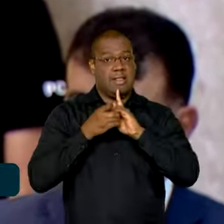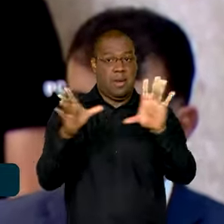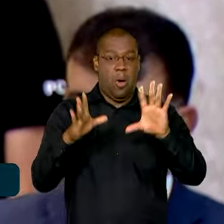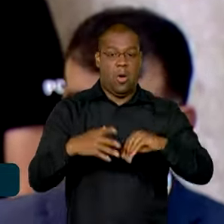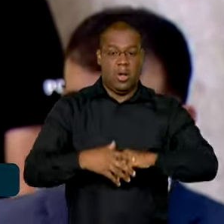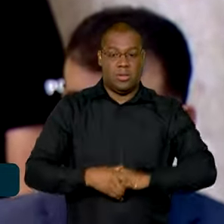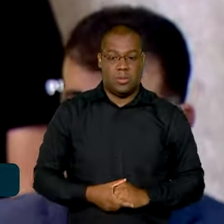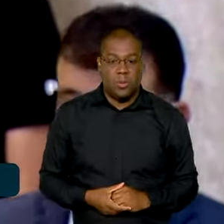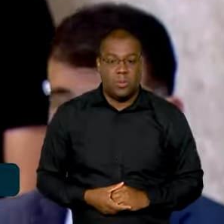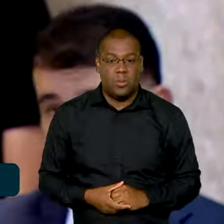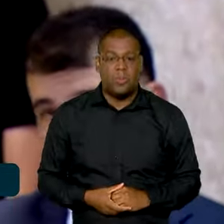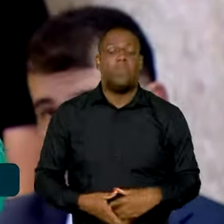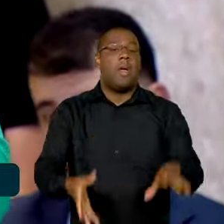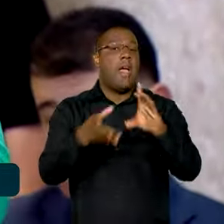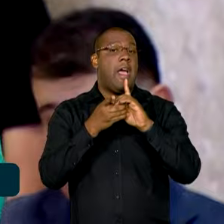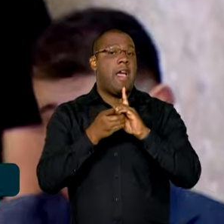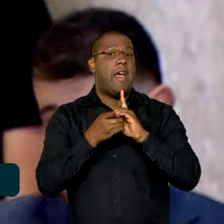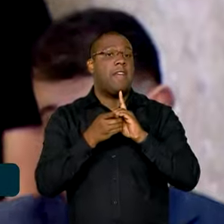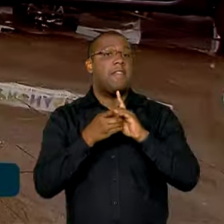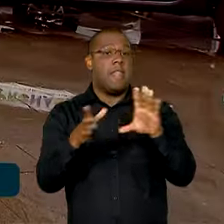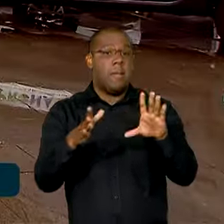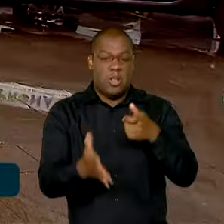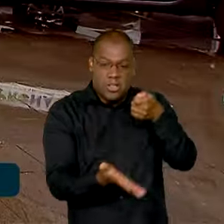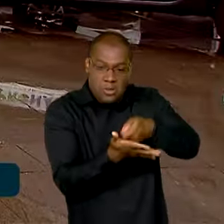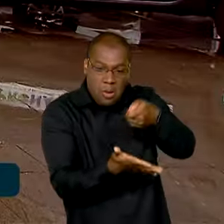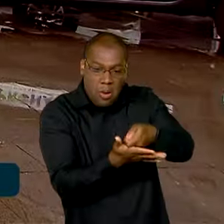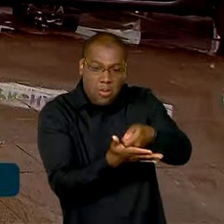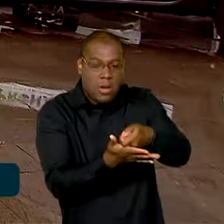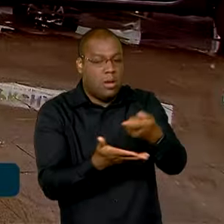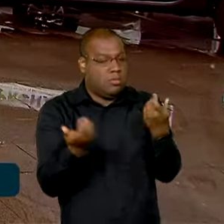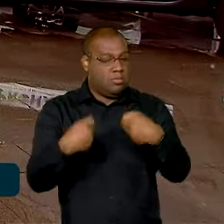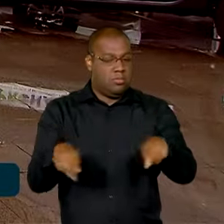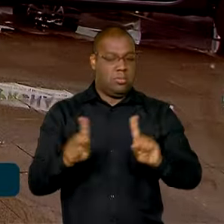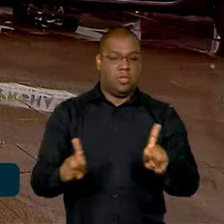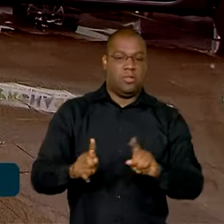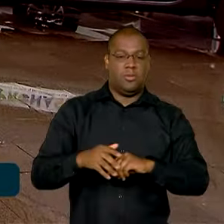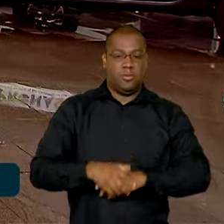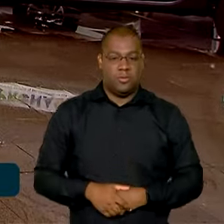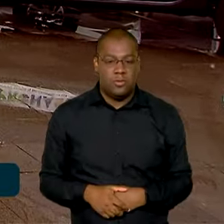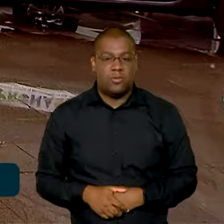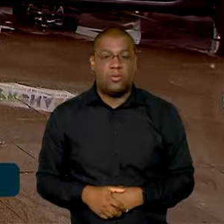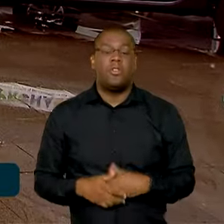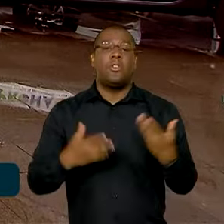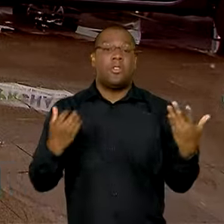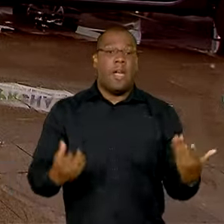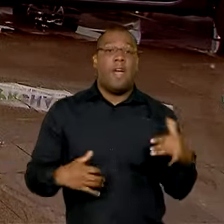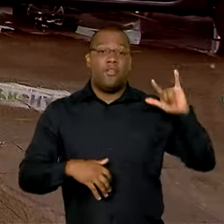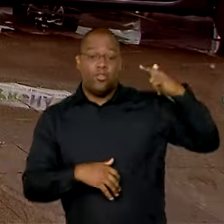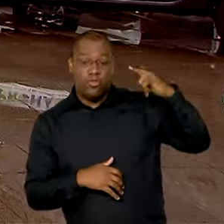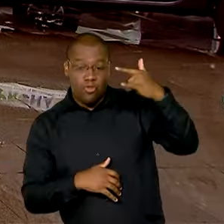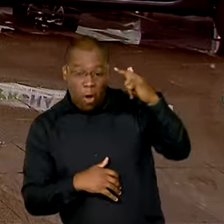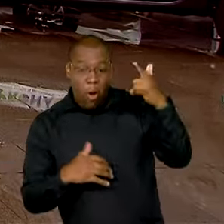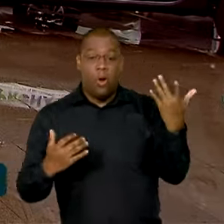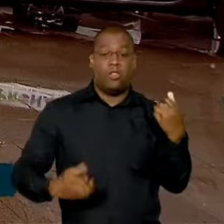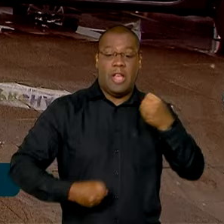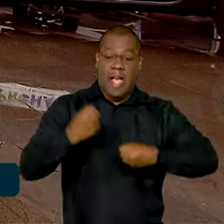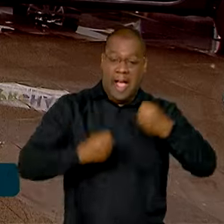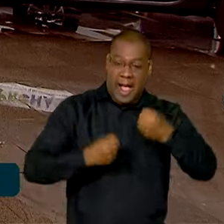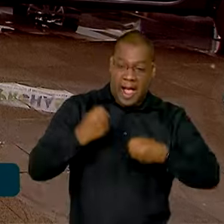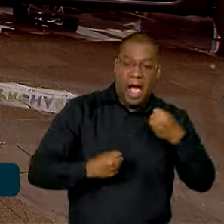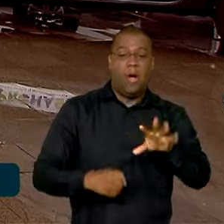Democrática. E a democracia não se faz à força. 20 viaturas, armamentos, drones, cartuchos e